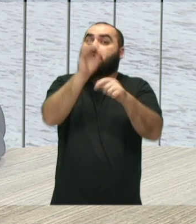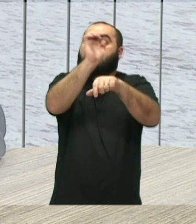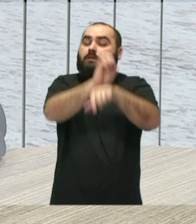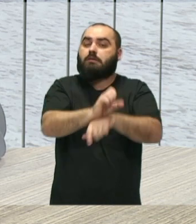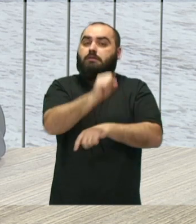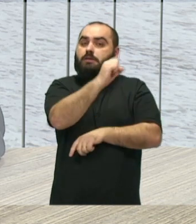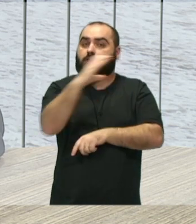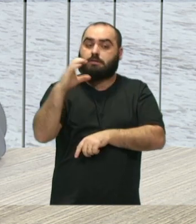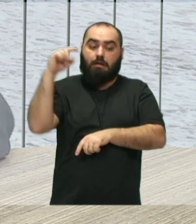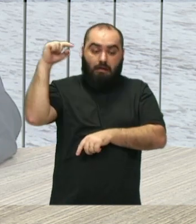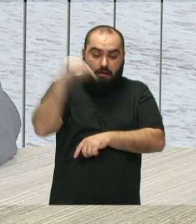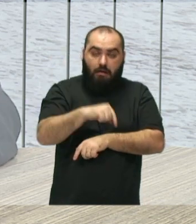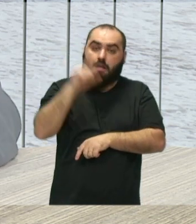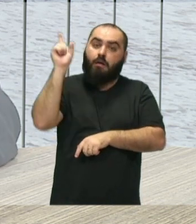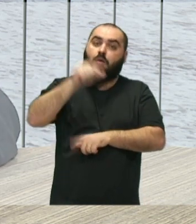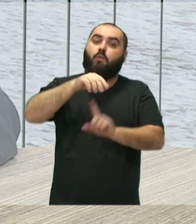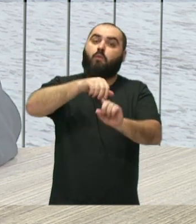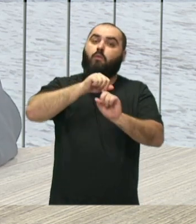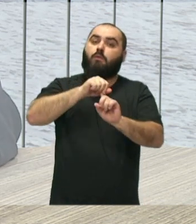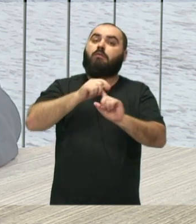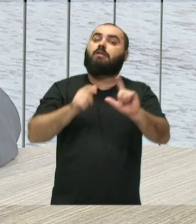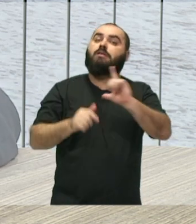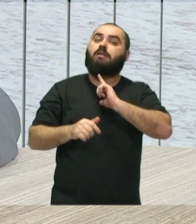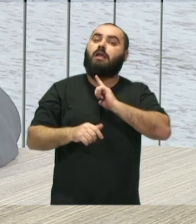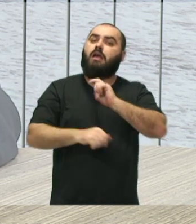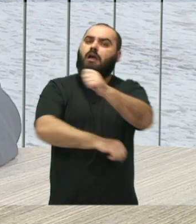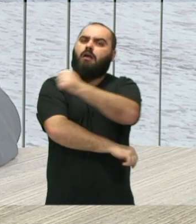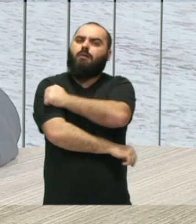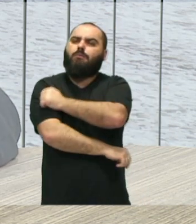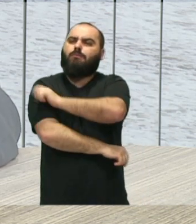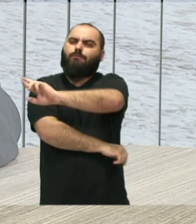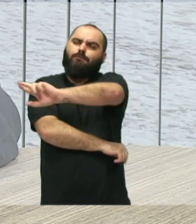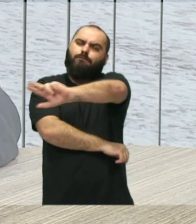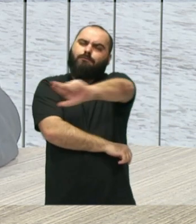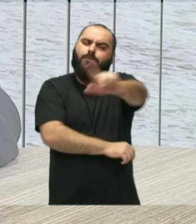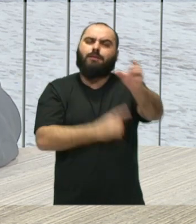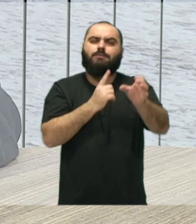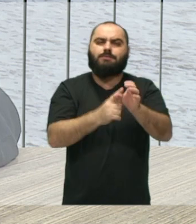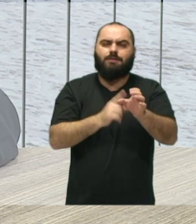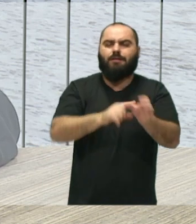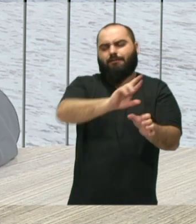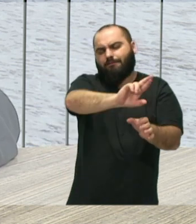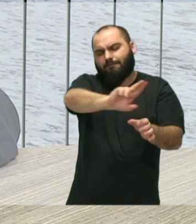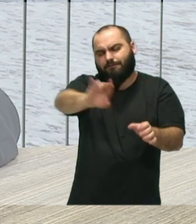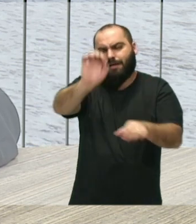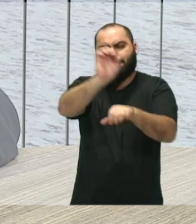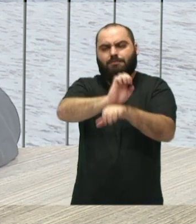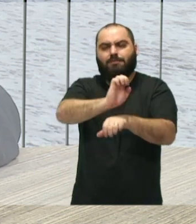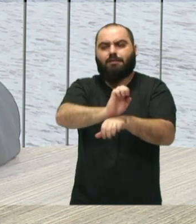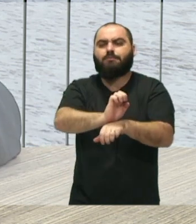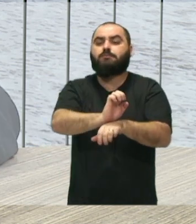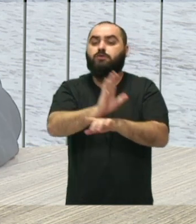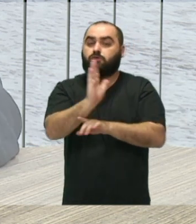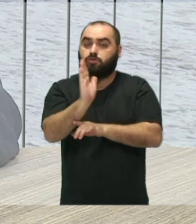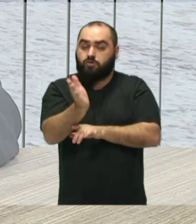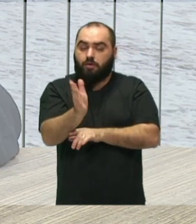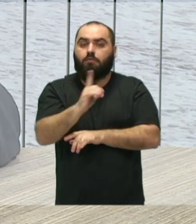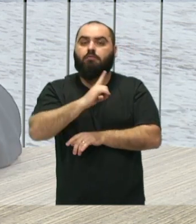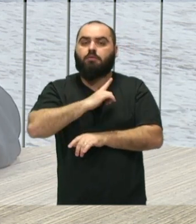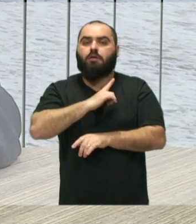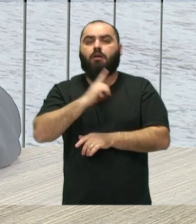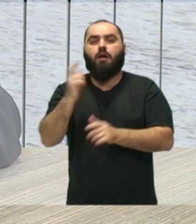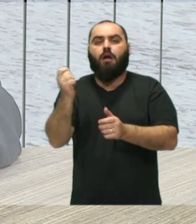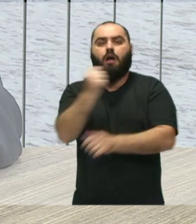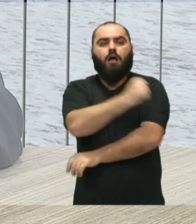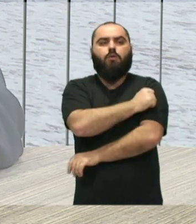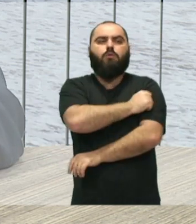de frisar isso. Então, nós recebemos alunos de várias cidades, vários estados, né? Já tivemos aqui alunos de outras